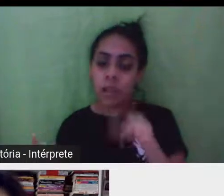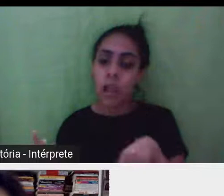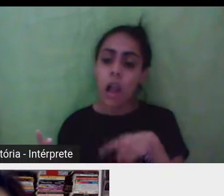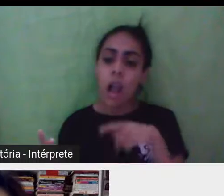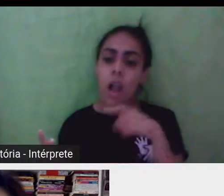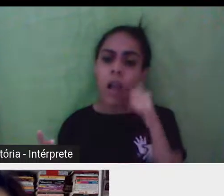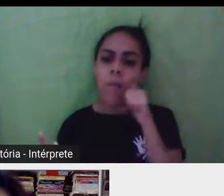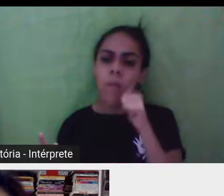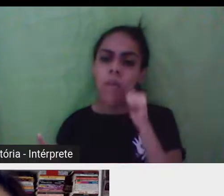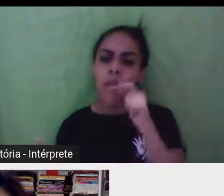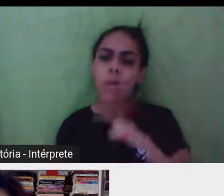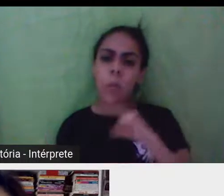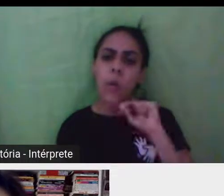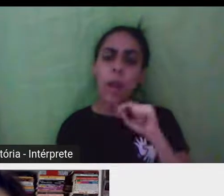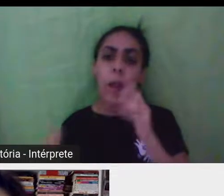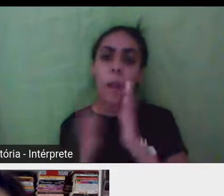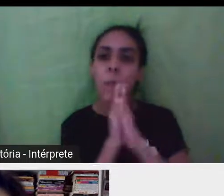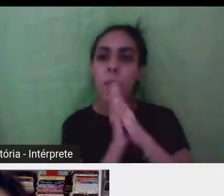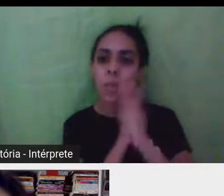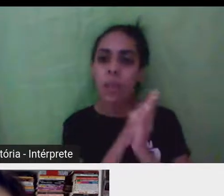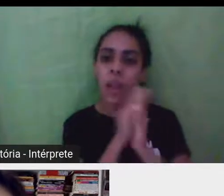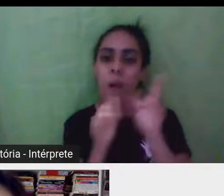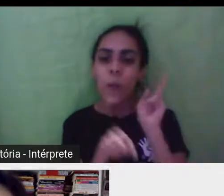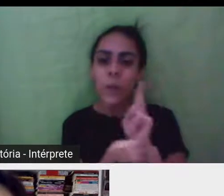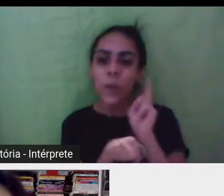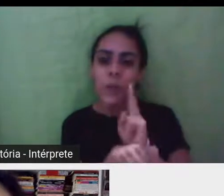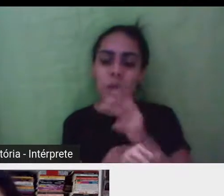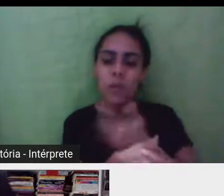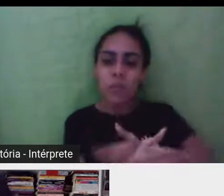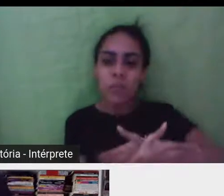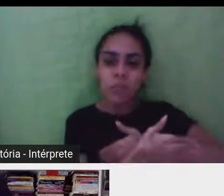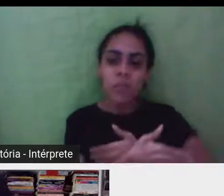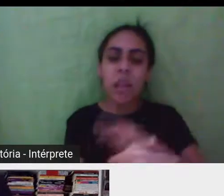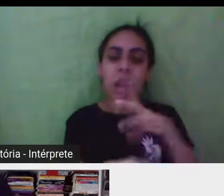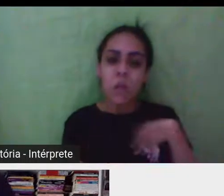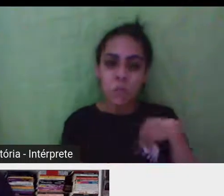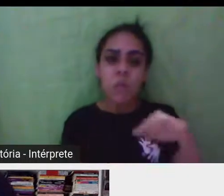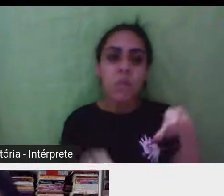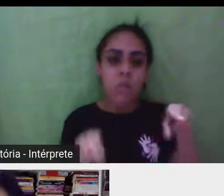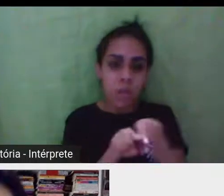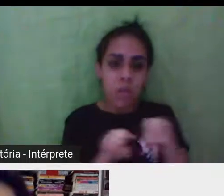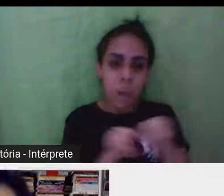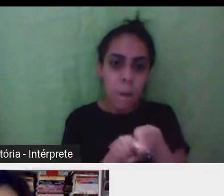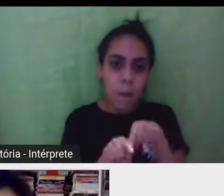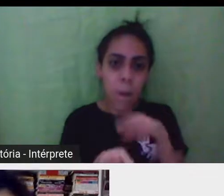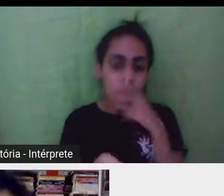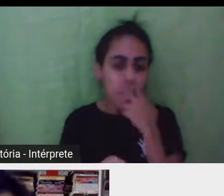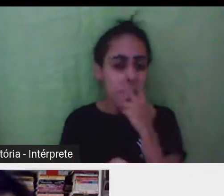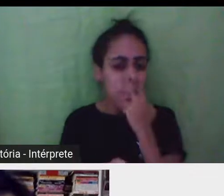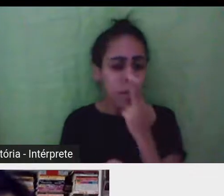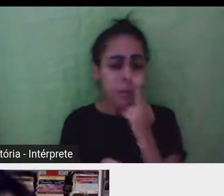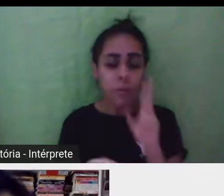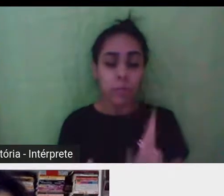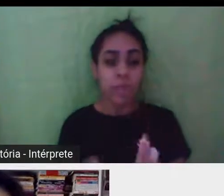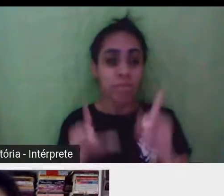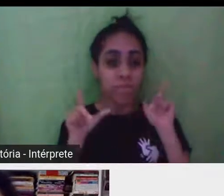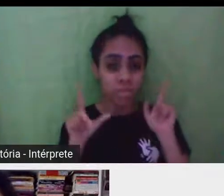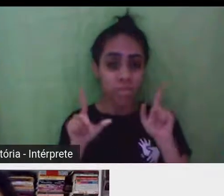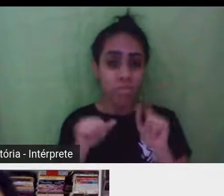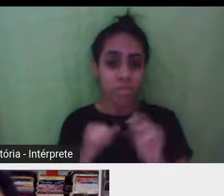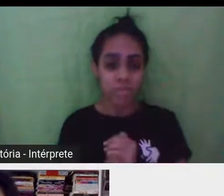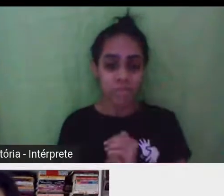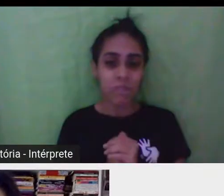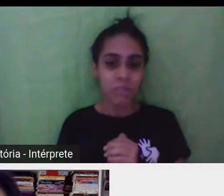que trata como filha. Então, assim, fica um jogo de espelhos muito louco, né? E quando a gente for fazer a apresentação, vai ver também que essa